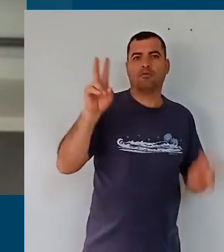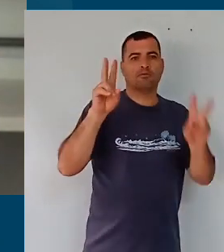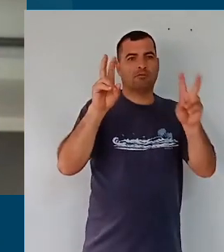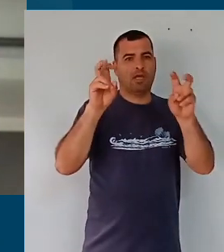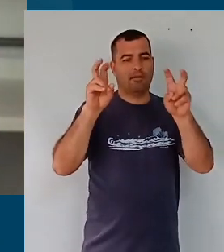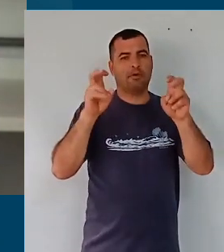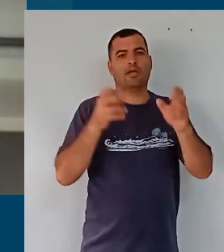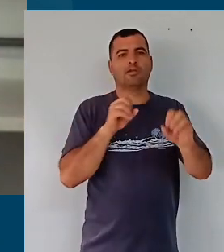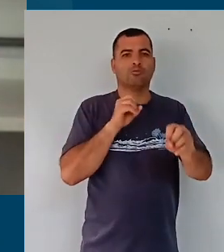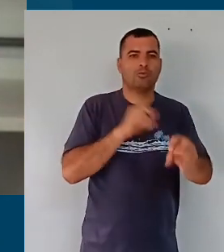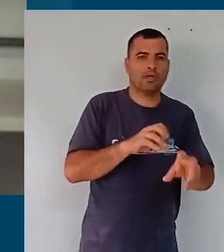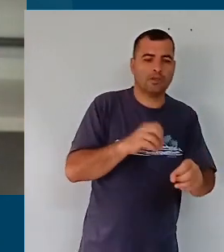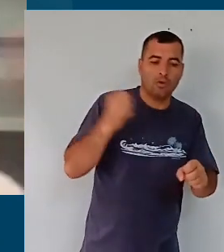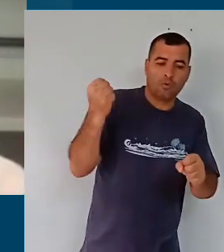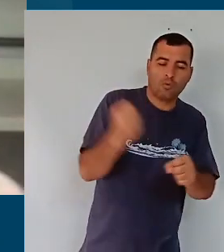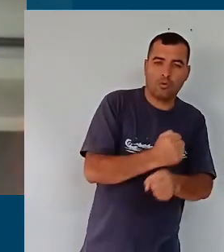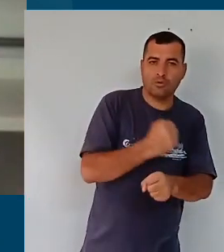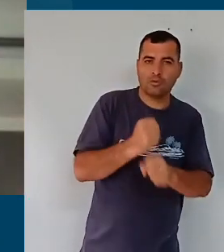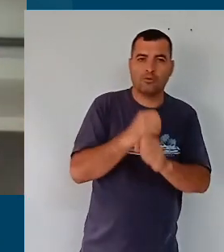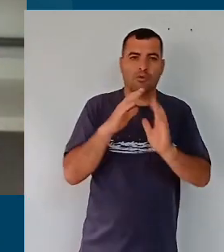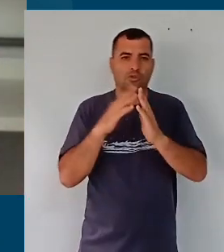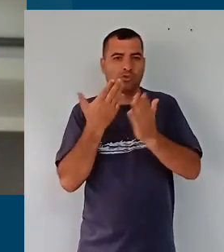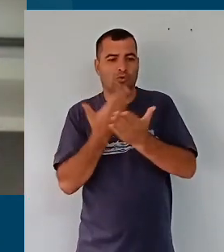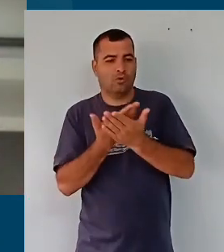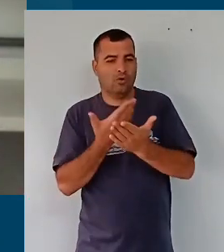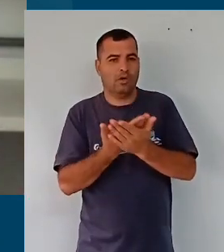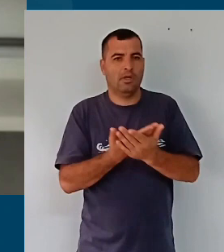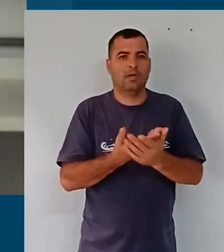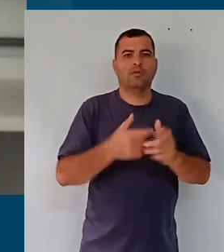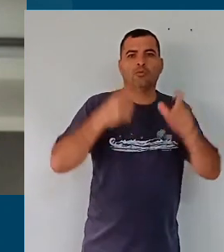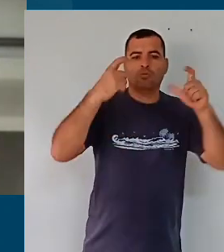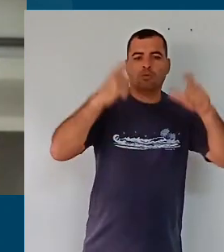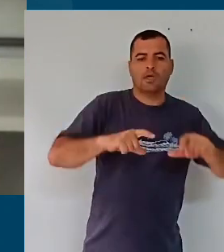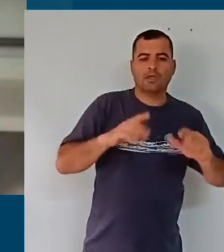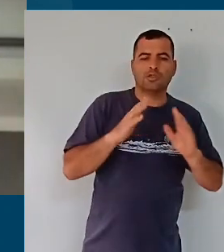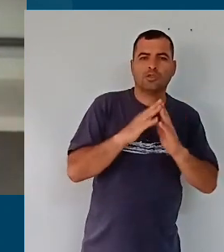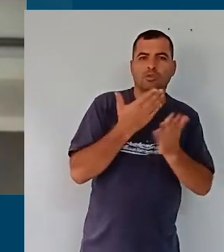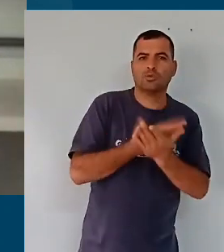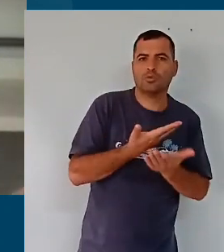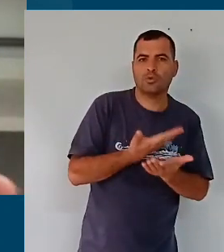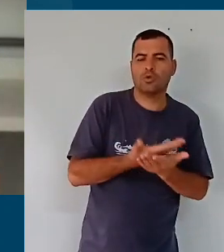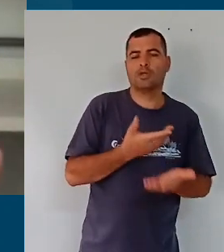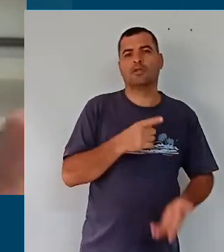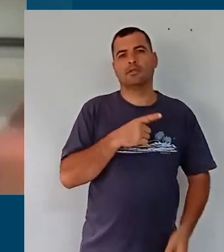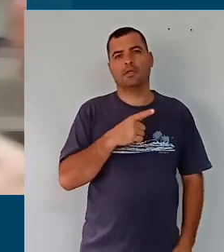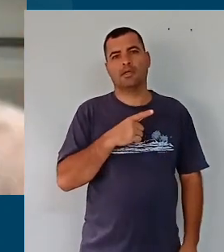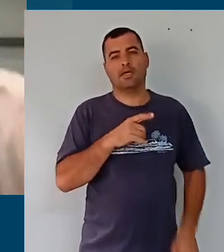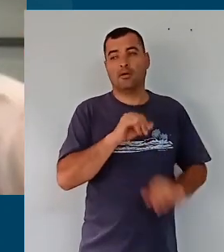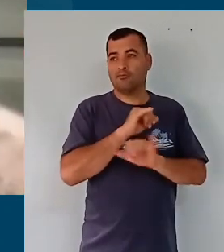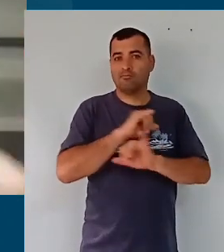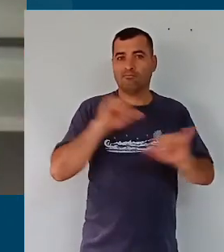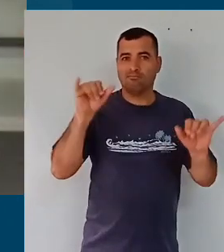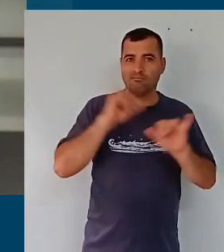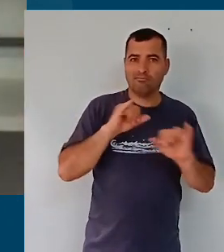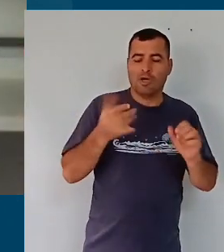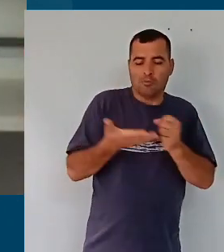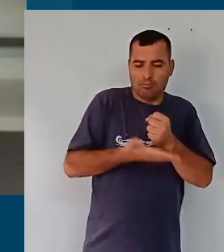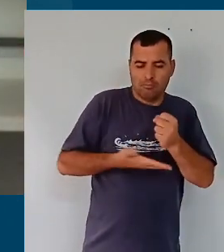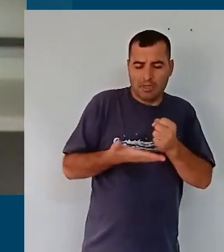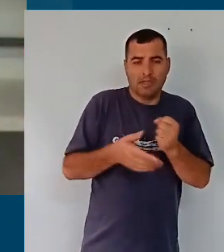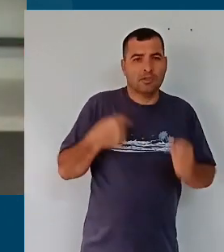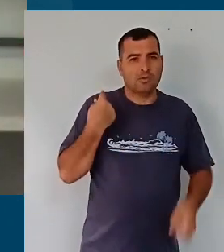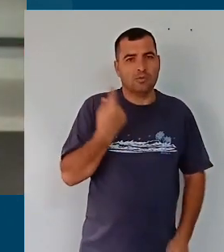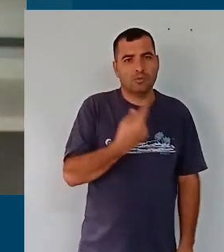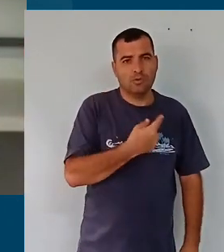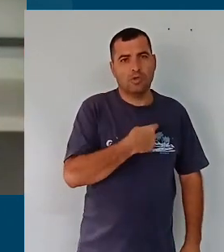educação, construção de escolas, espaços escolares, vai imediatamente informar e dar uma base